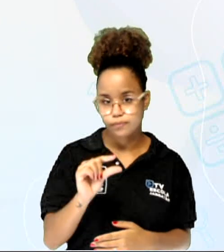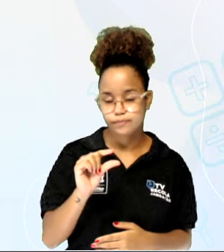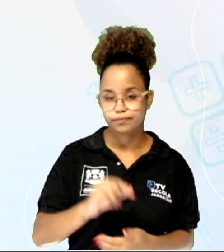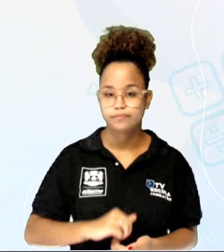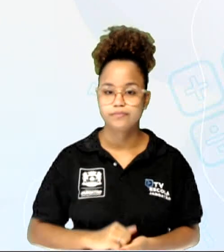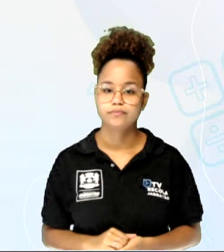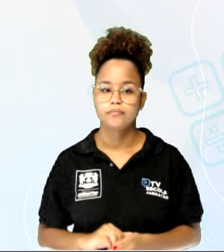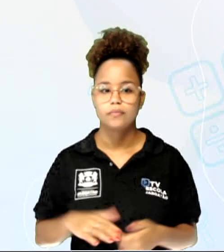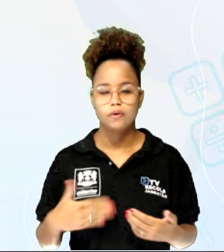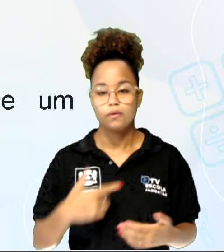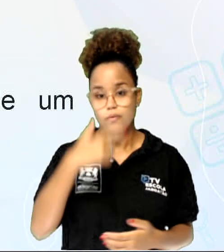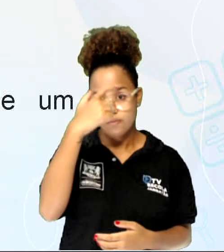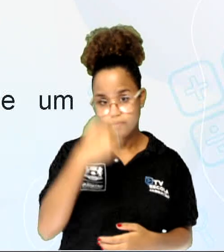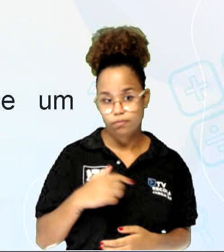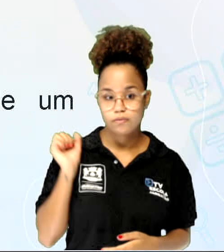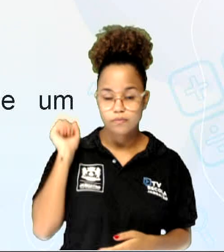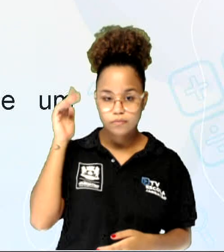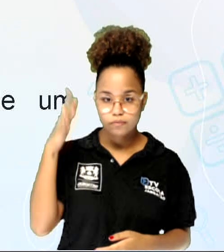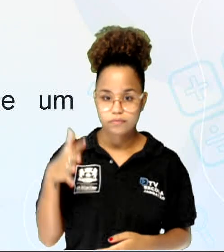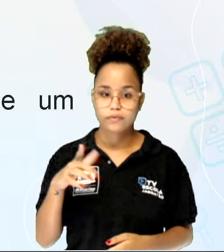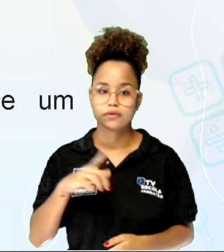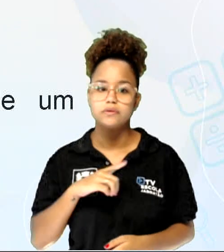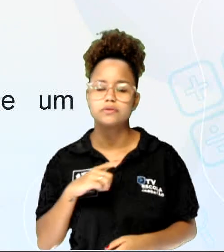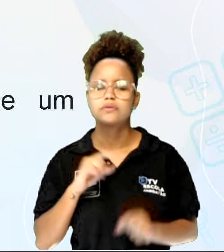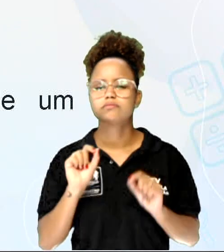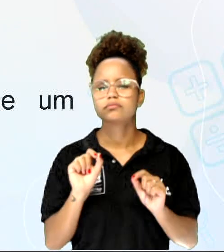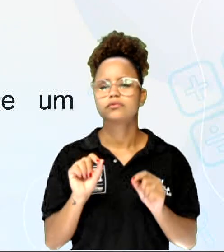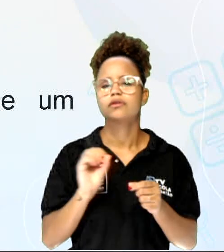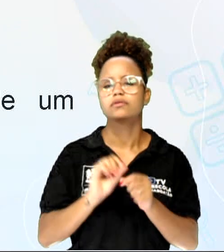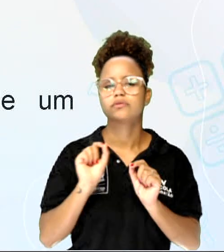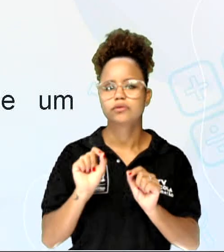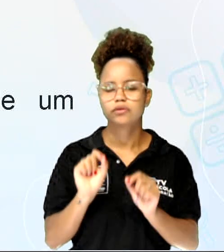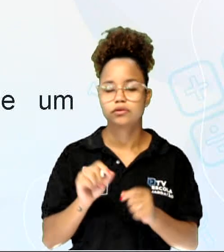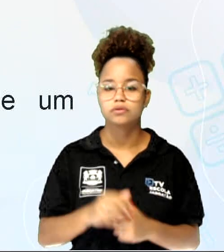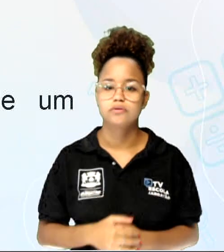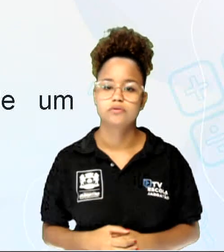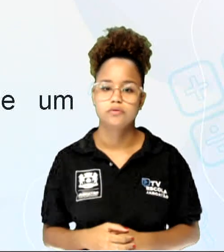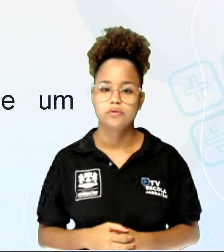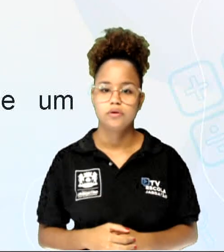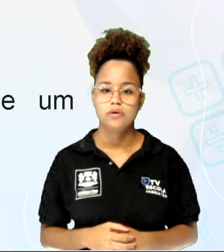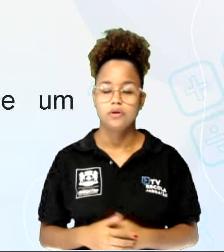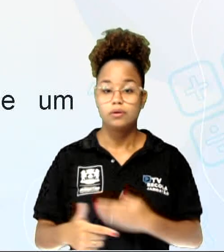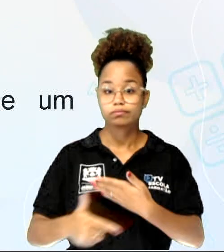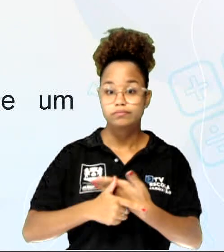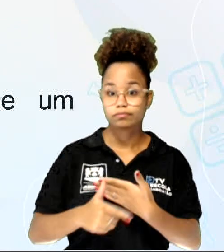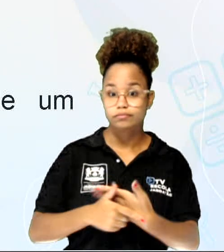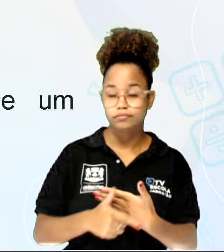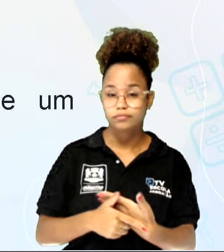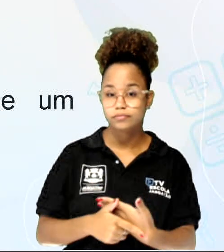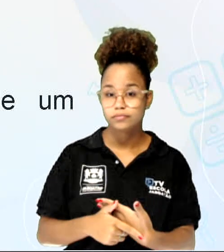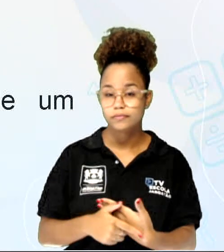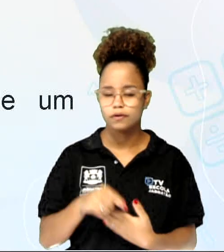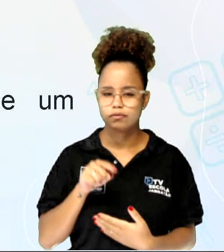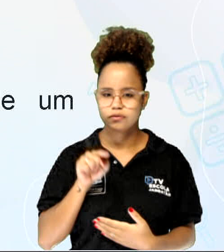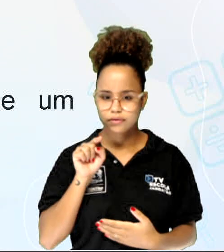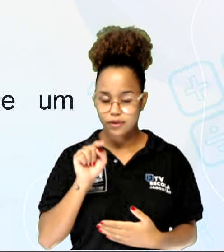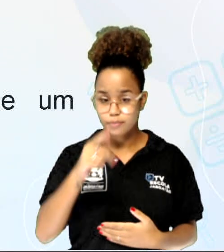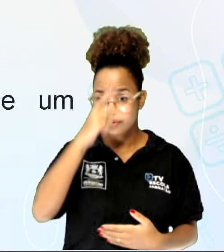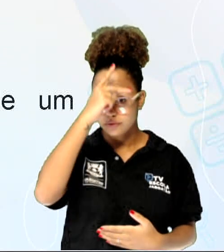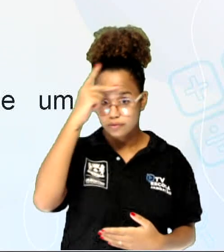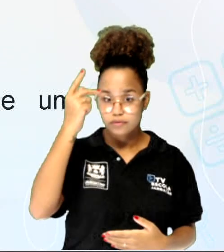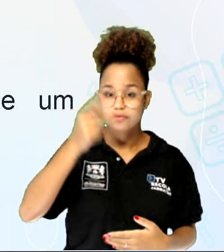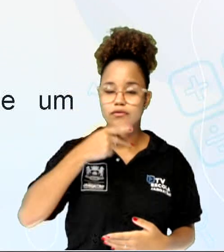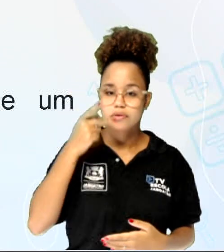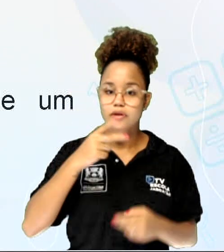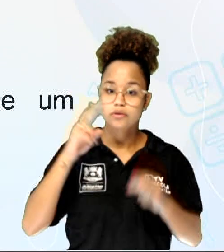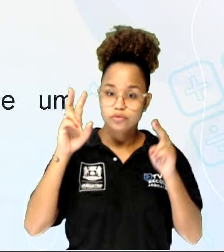autobiografia, pessoal, ela tem essa funcionalidade, tá? Essa funcionalidade de você falar sobre a sua própria